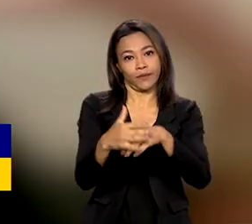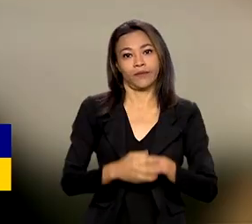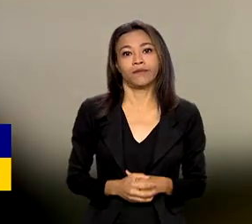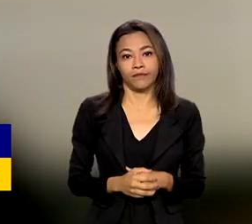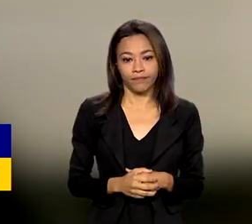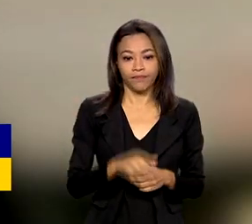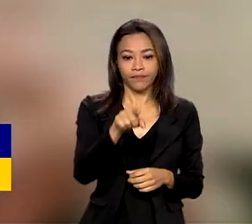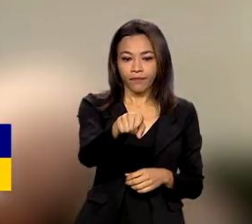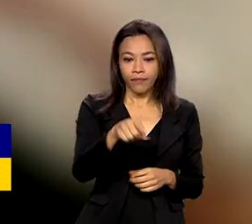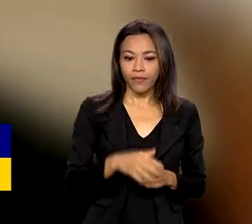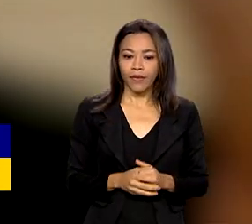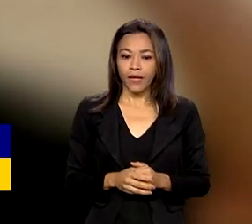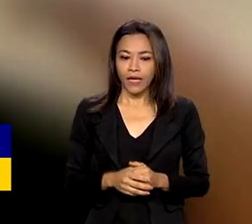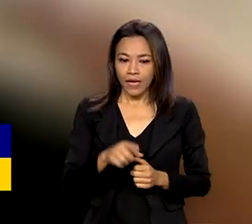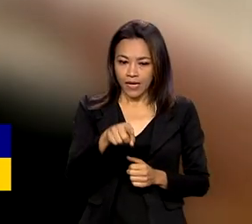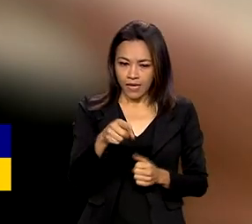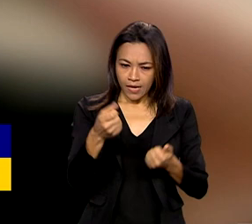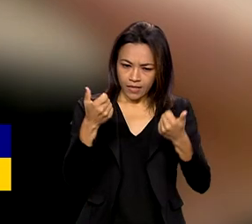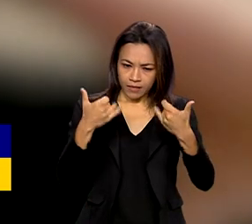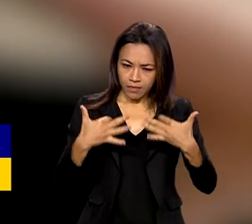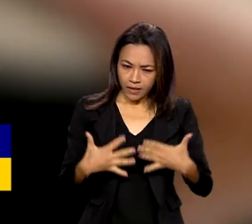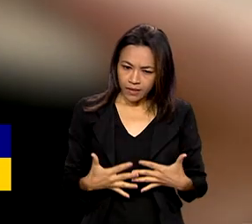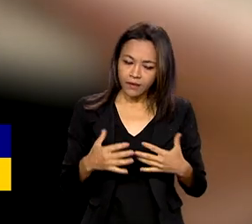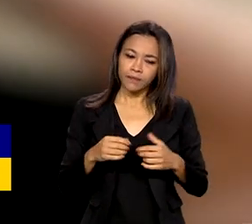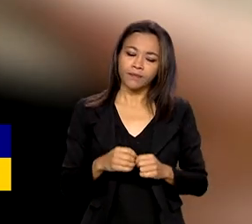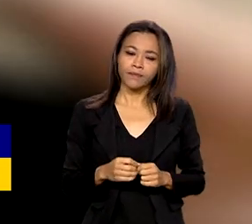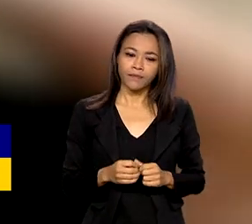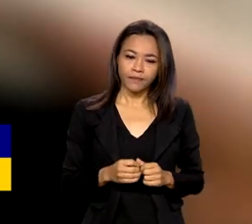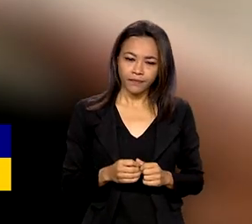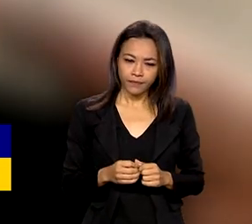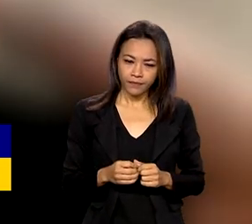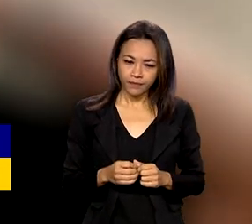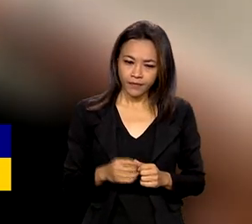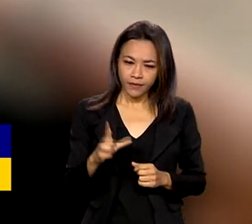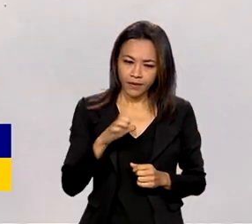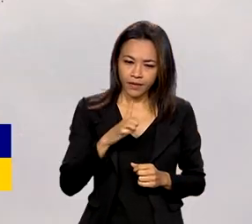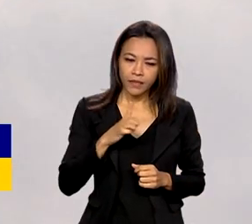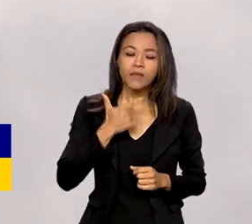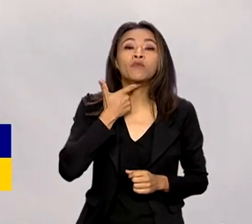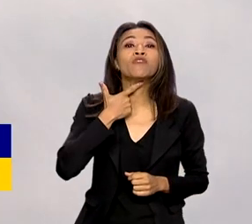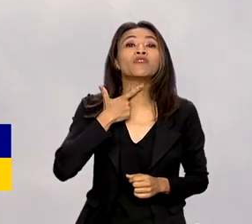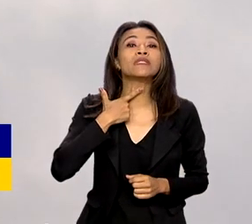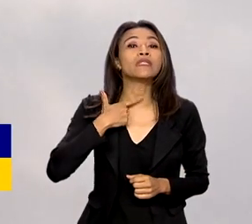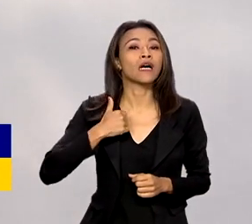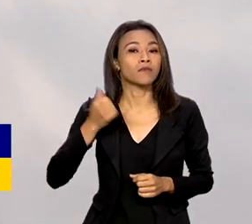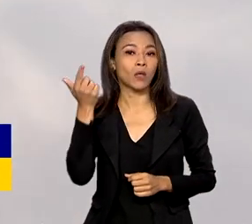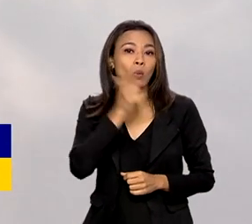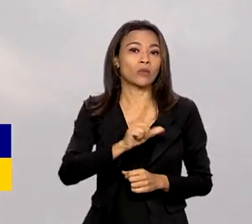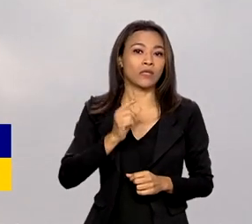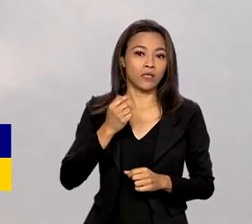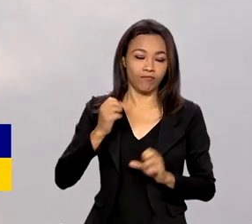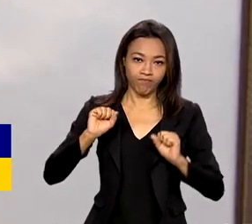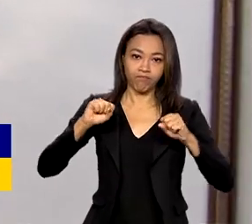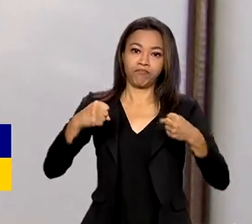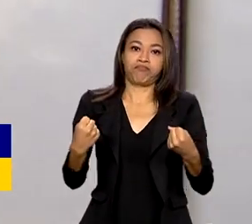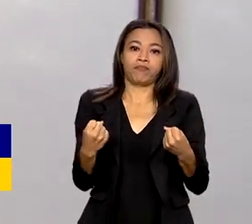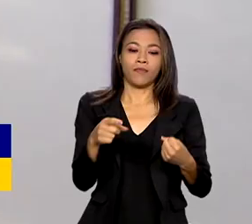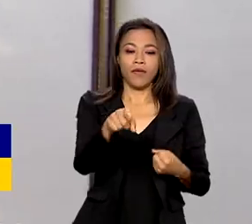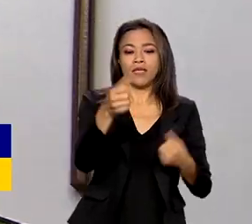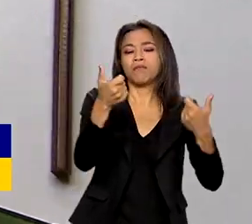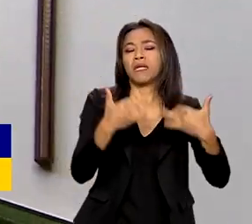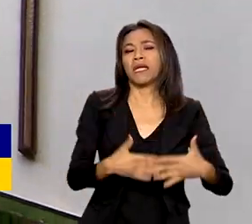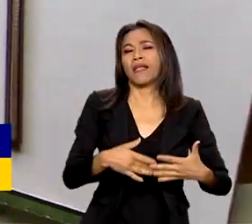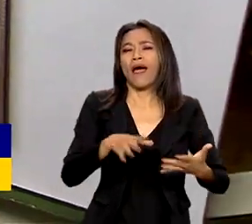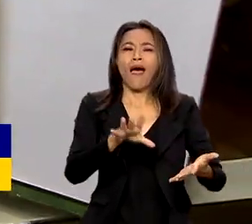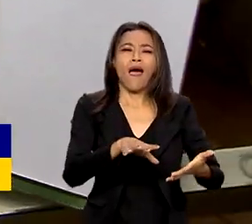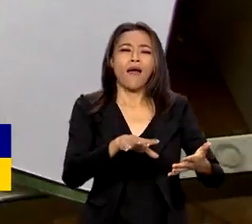salvar do meu buraco. Eu tenho que escalar o buraco, sair sozinha. Eu tenho que ter muita vontade. Muita gente acha que depressão é sinônimo